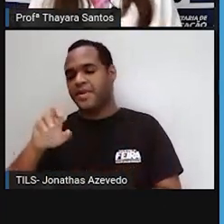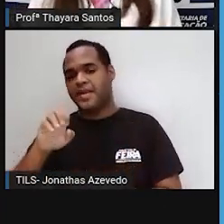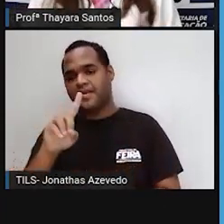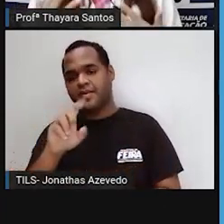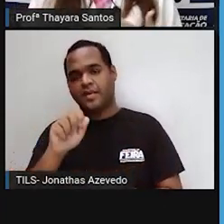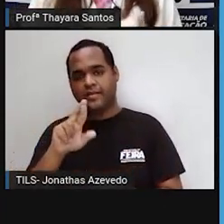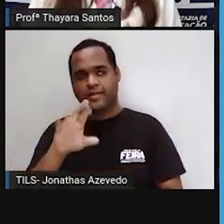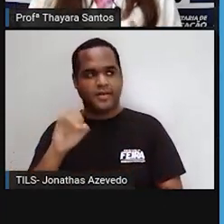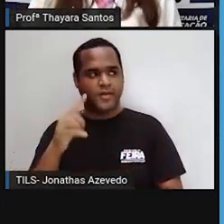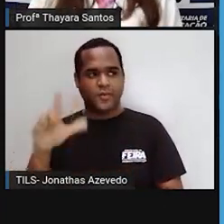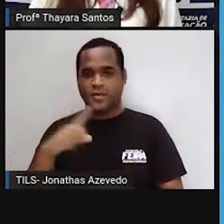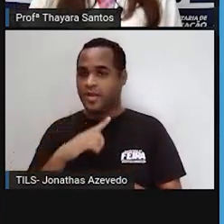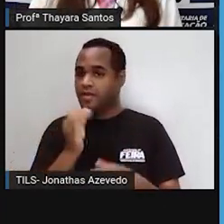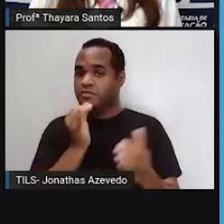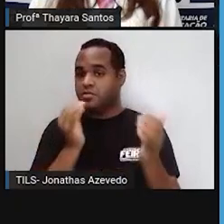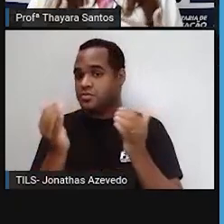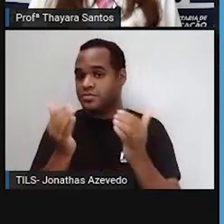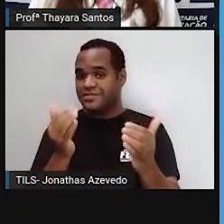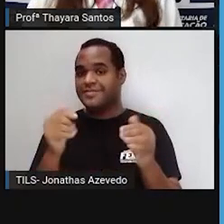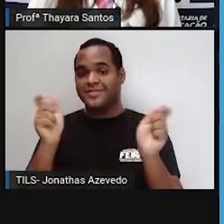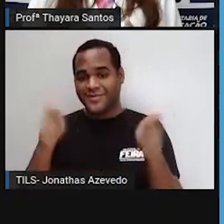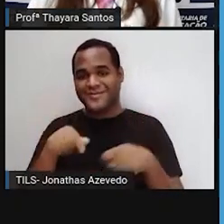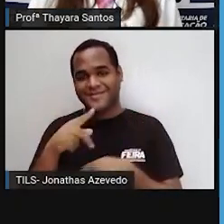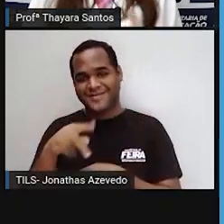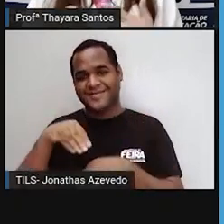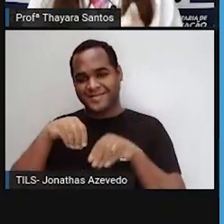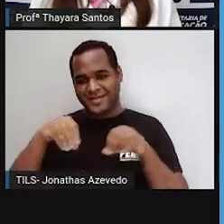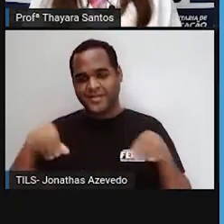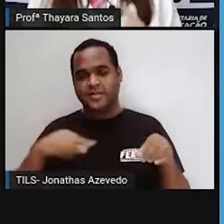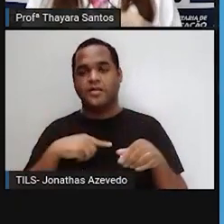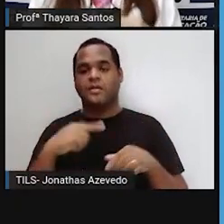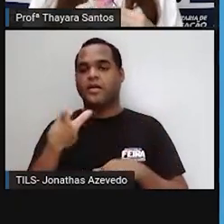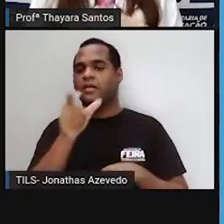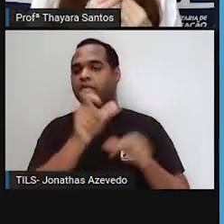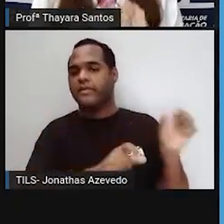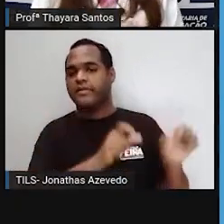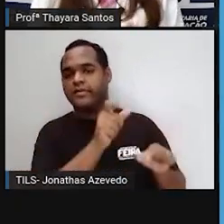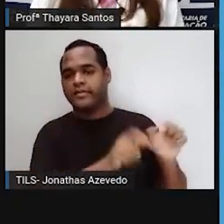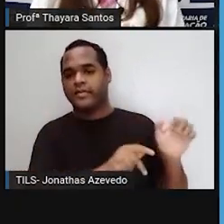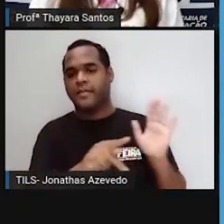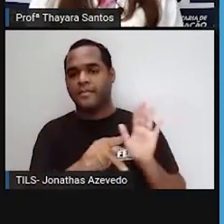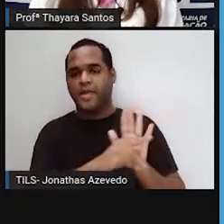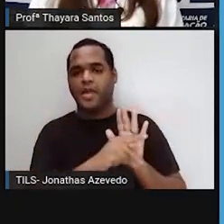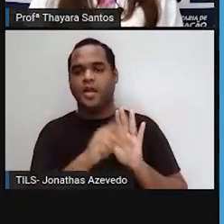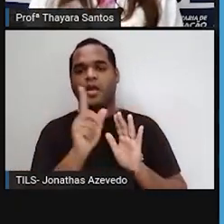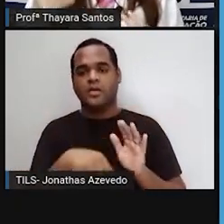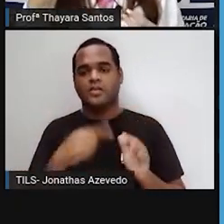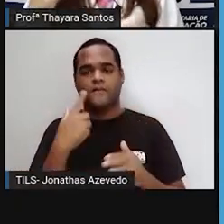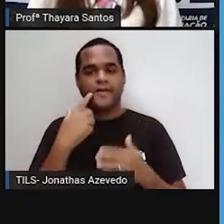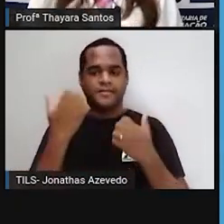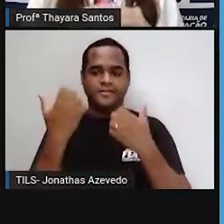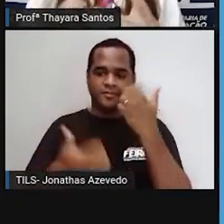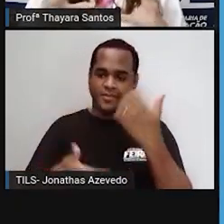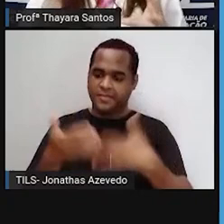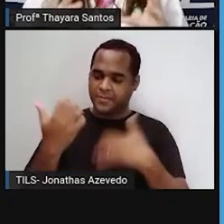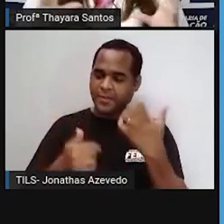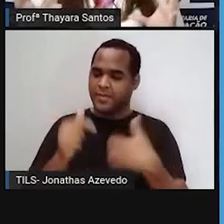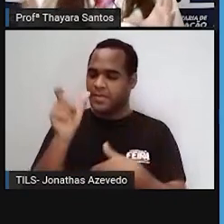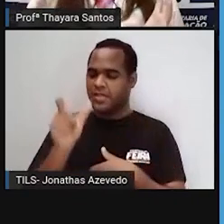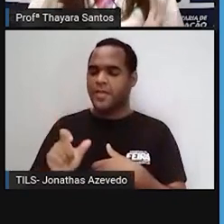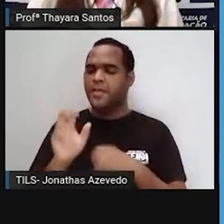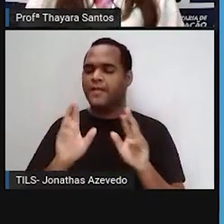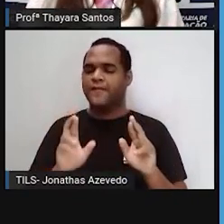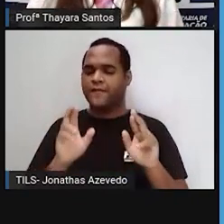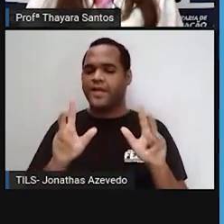exemplo de ecossistema terrestre. Cada um desses ecossistemas tem as suas próprias características. O termo mais